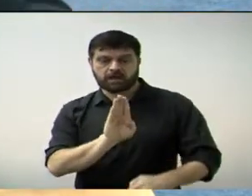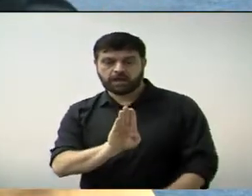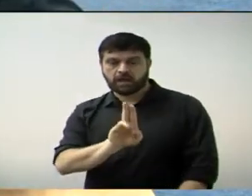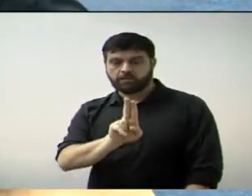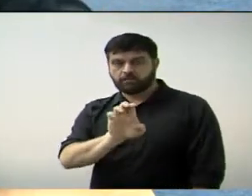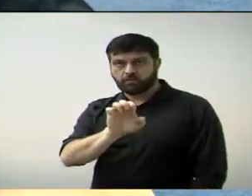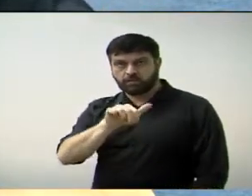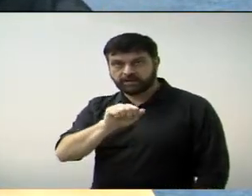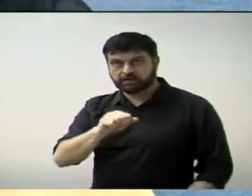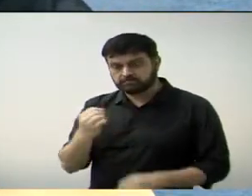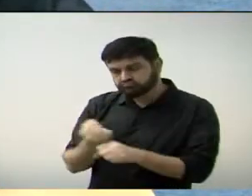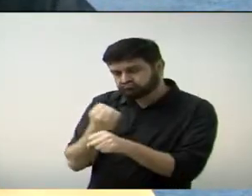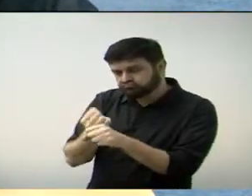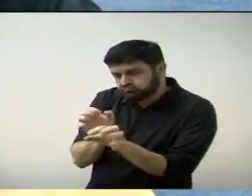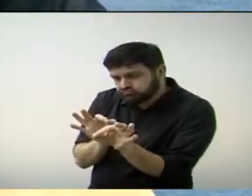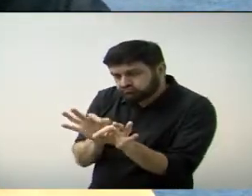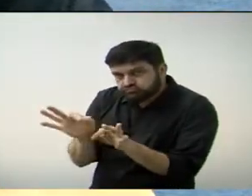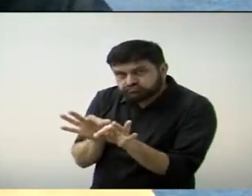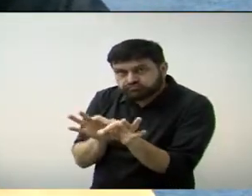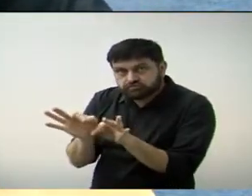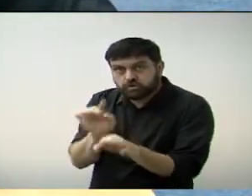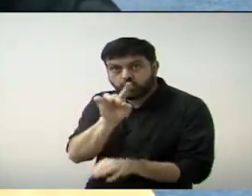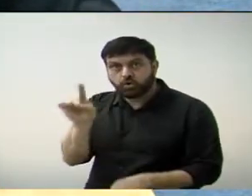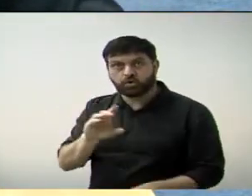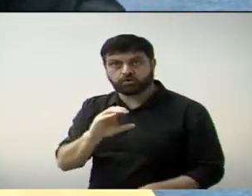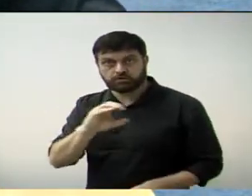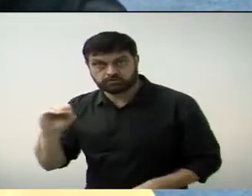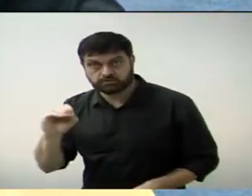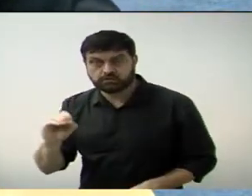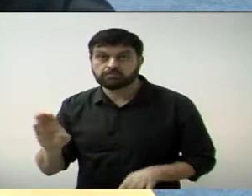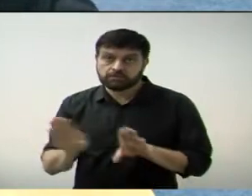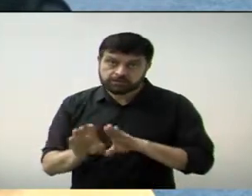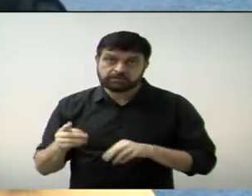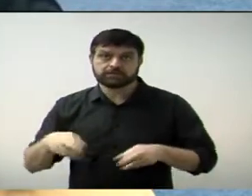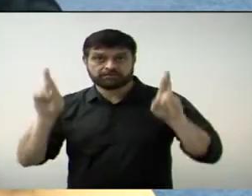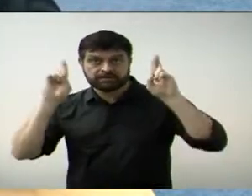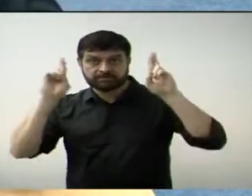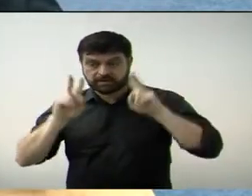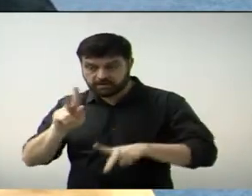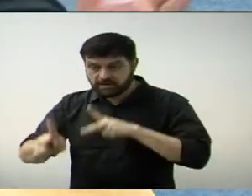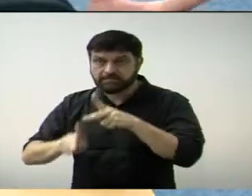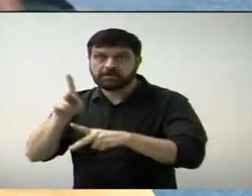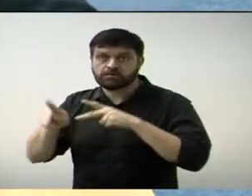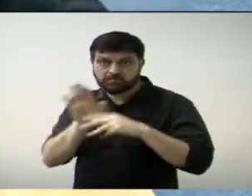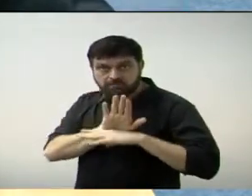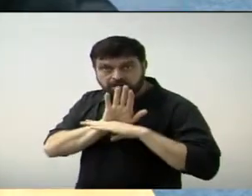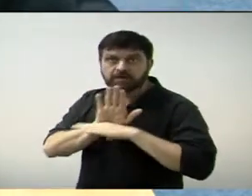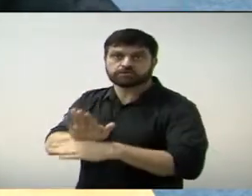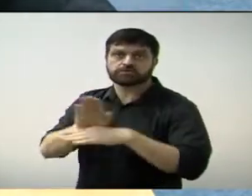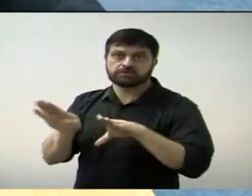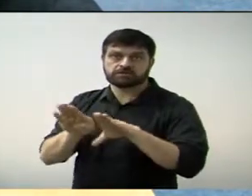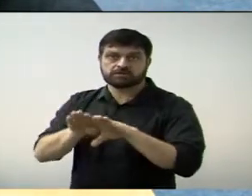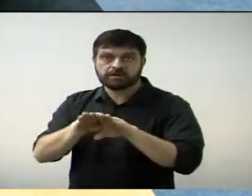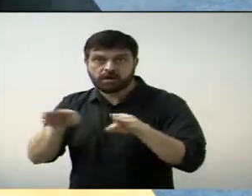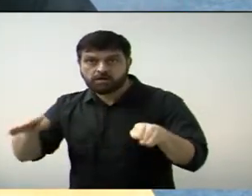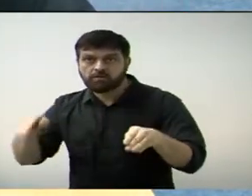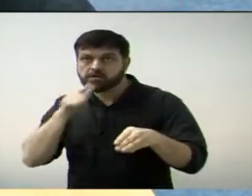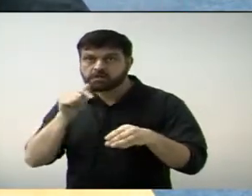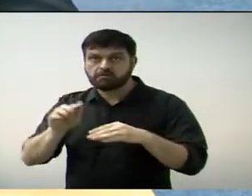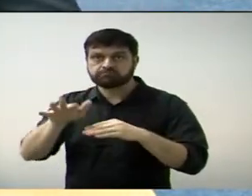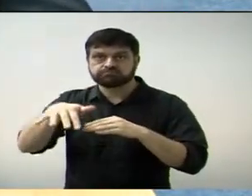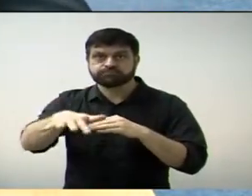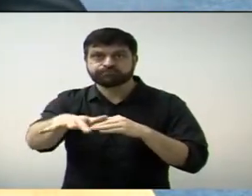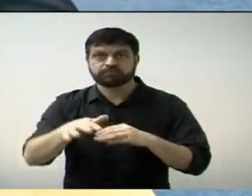dar uma reformada lá no zoológico, então, o que ele faça pelo povo, pelo menos lá no PIR da nossa